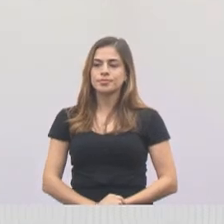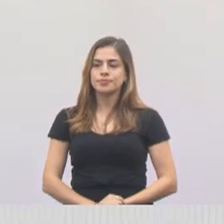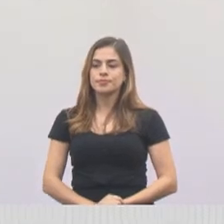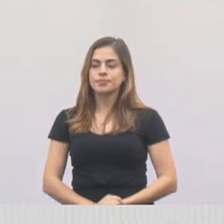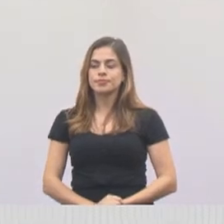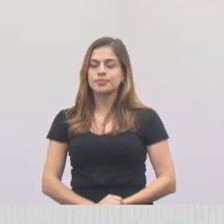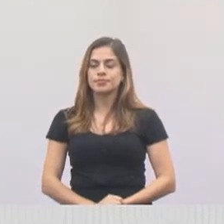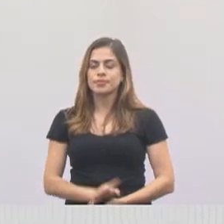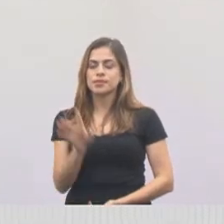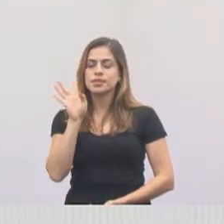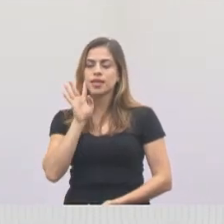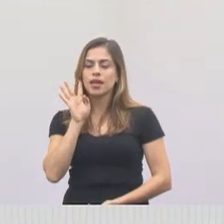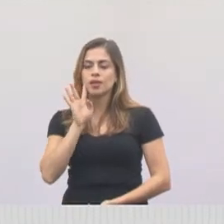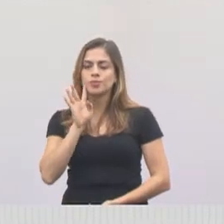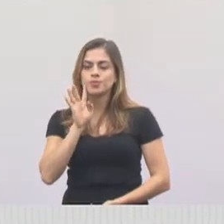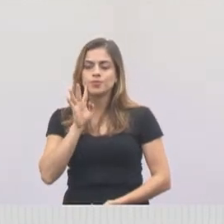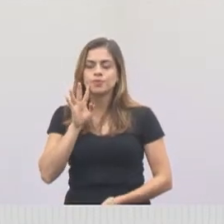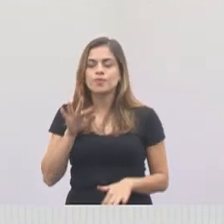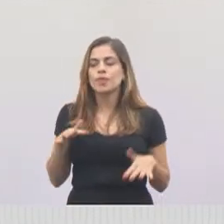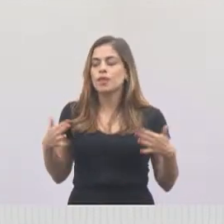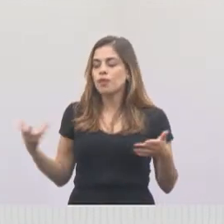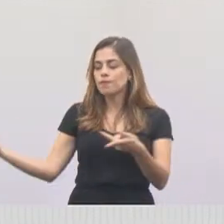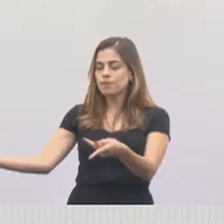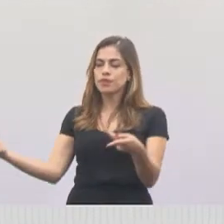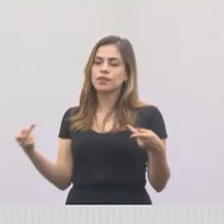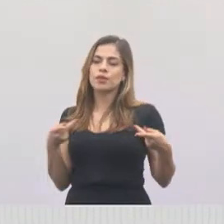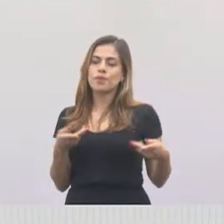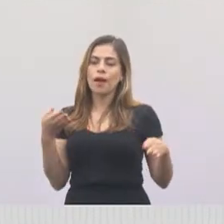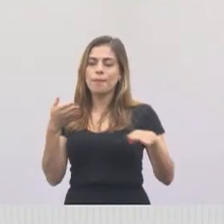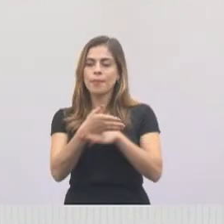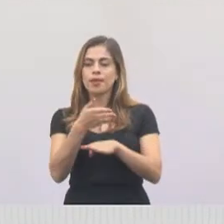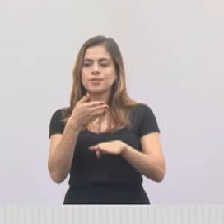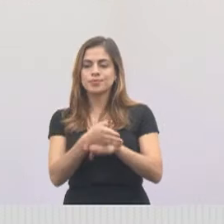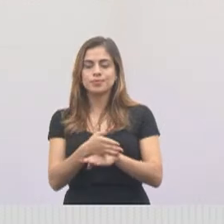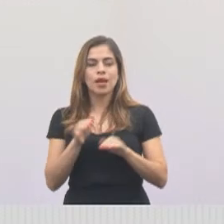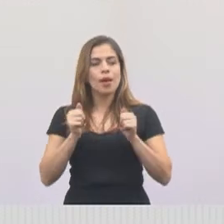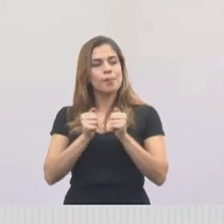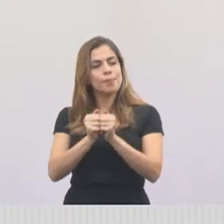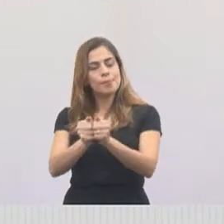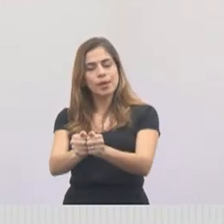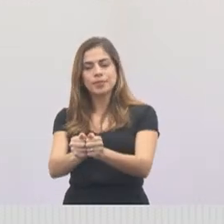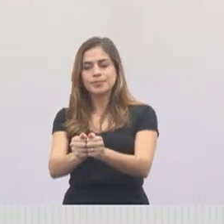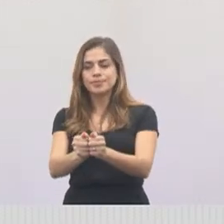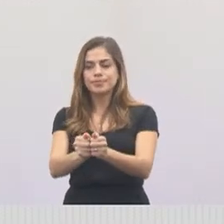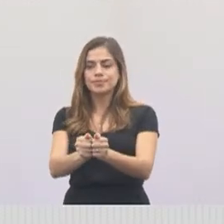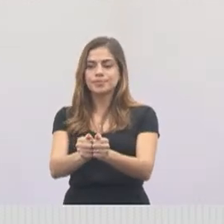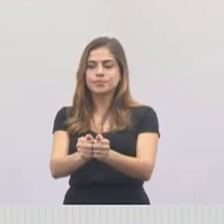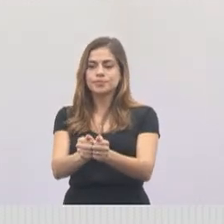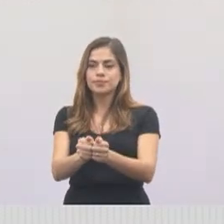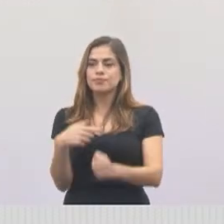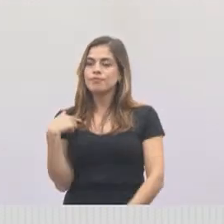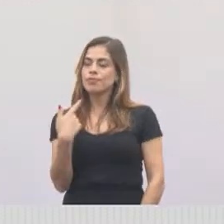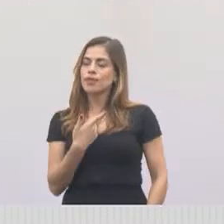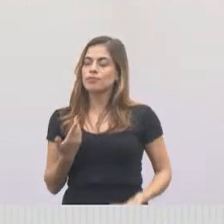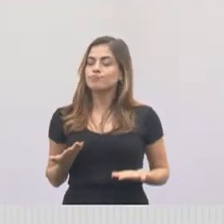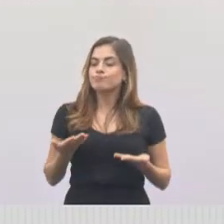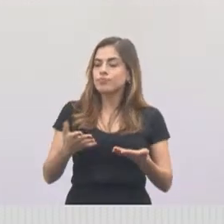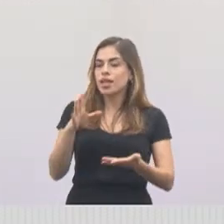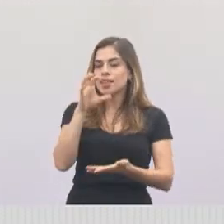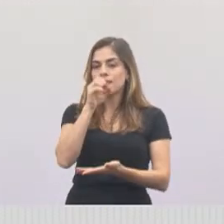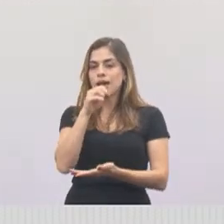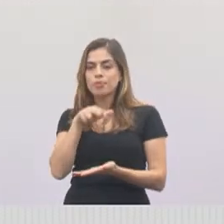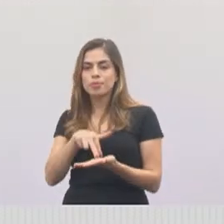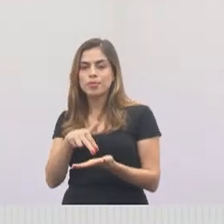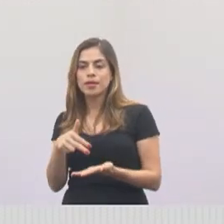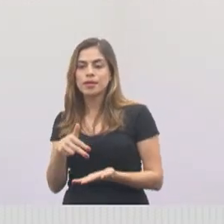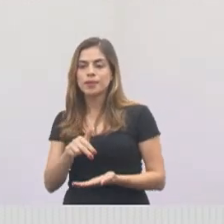Legal! Então, fica aí nosso convite, participe, nos acompanhe. Estaremos lá no sábado